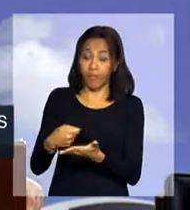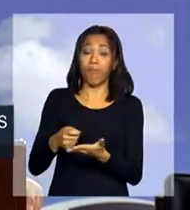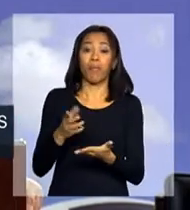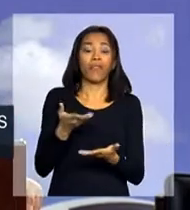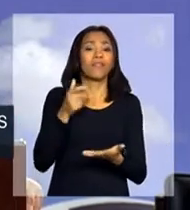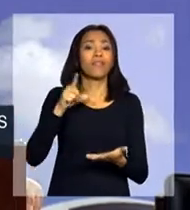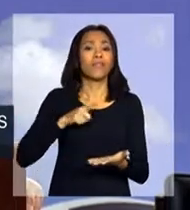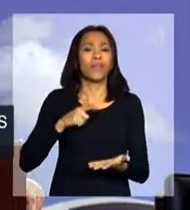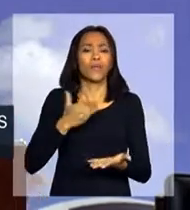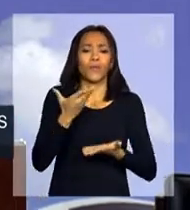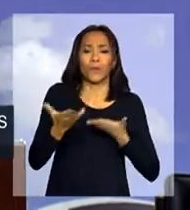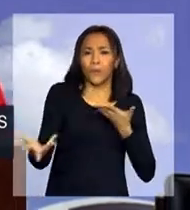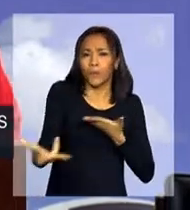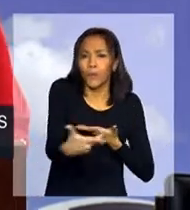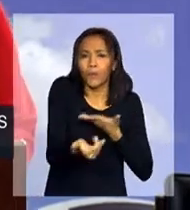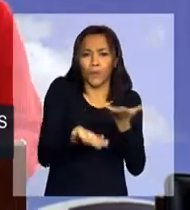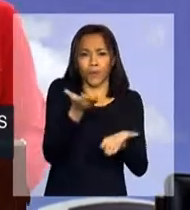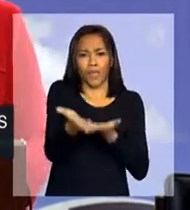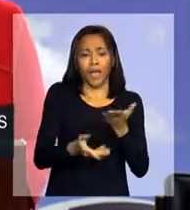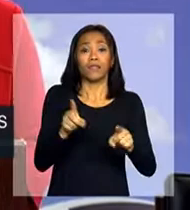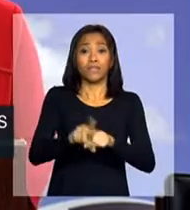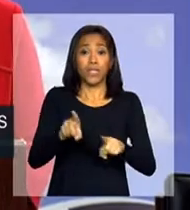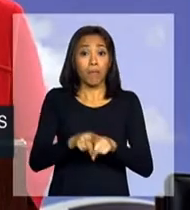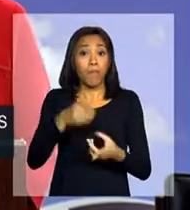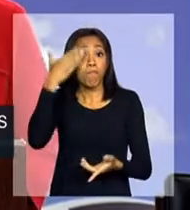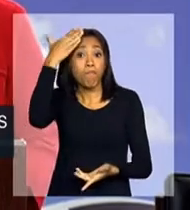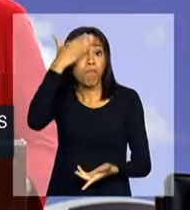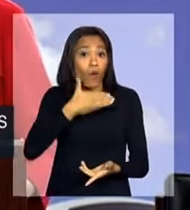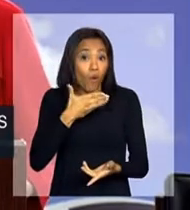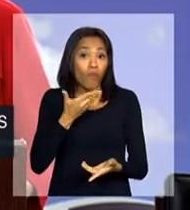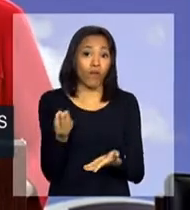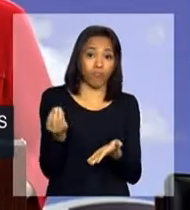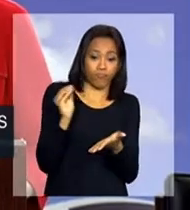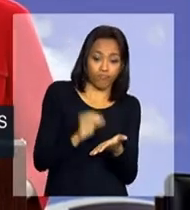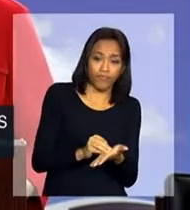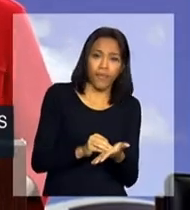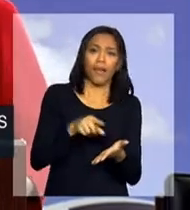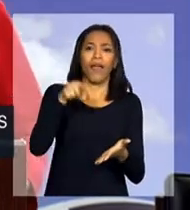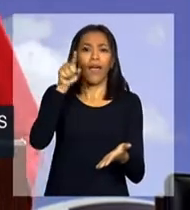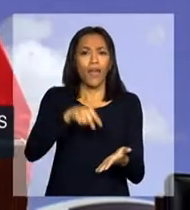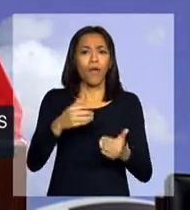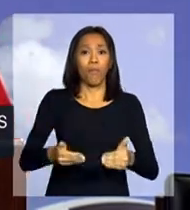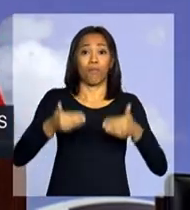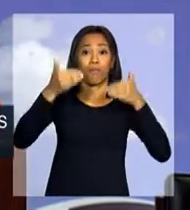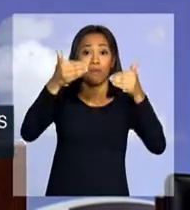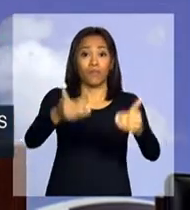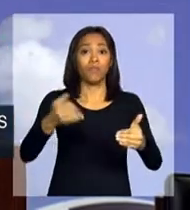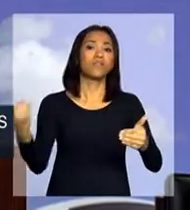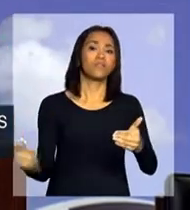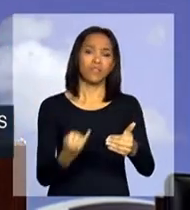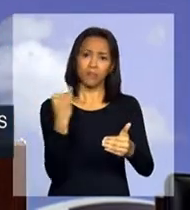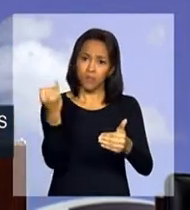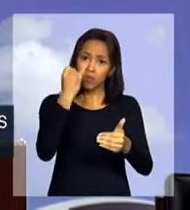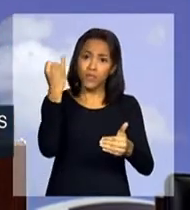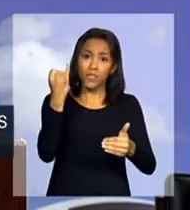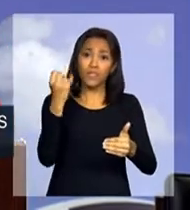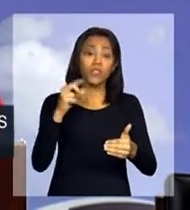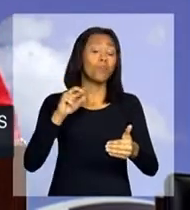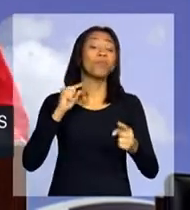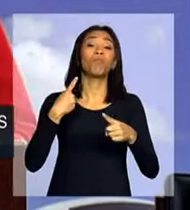e à produção de provas, é também um avanço essencial no sentido de não